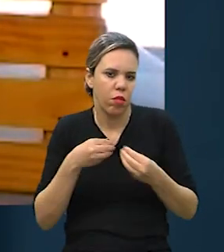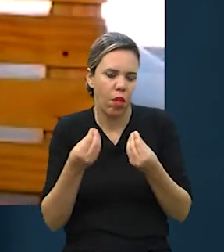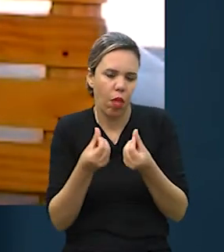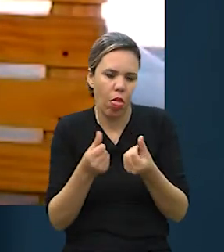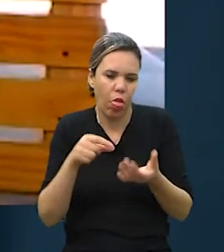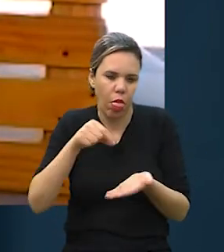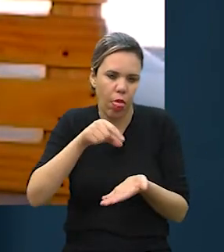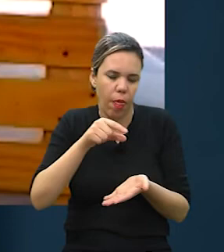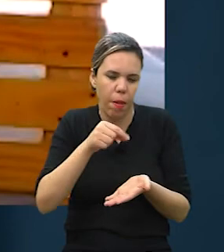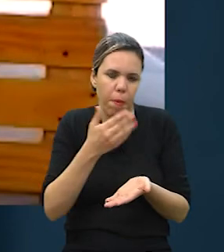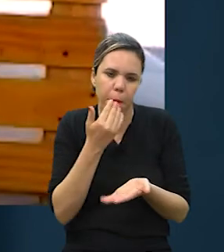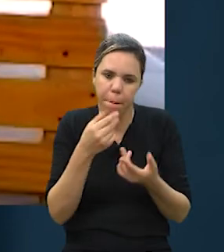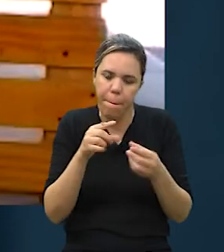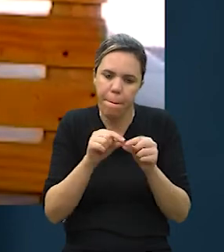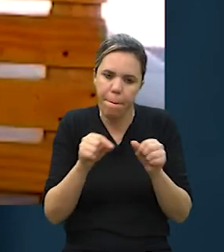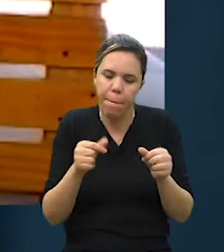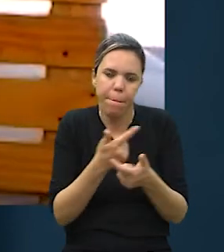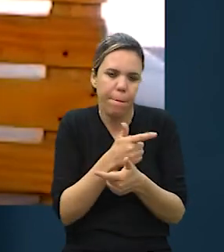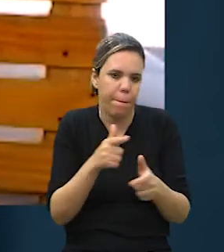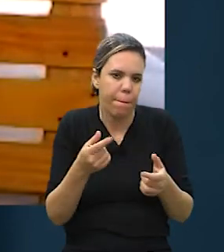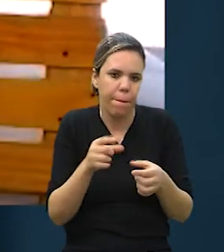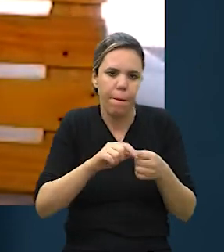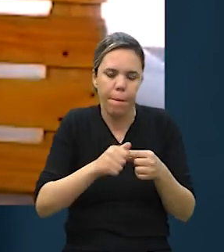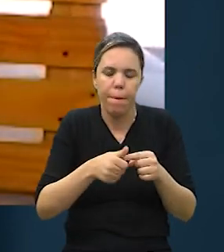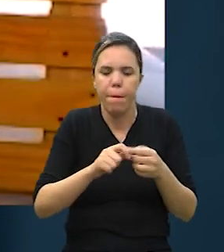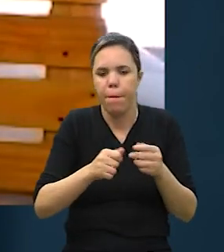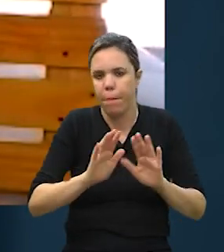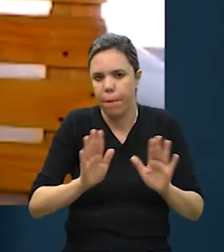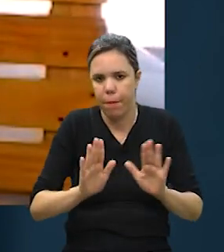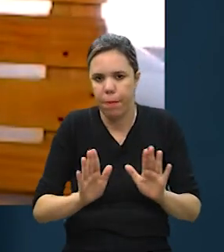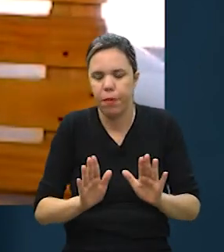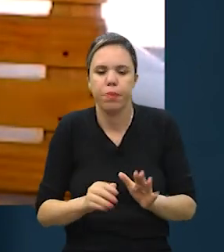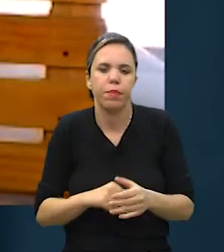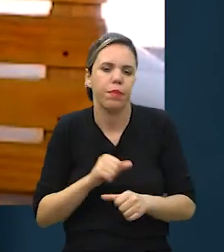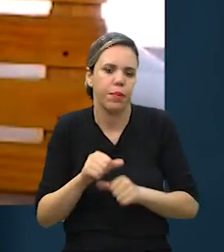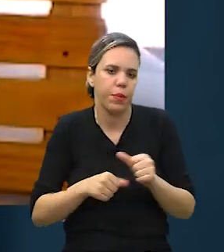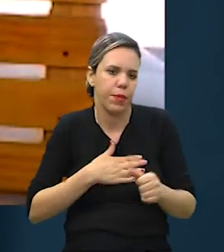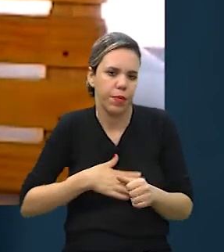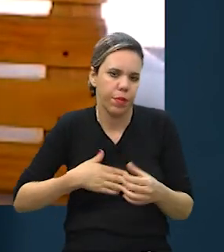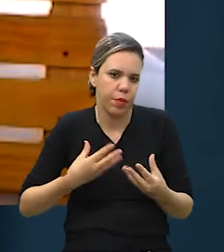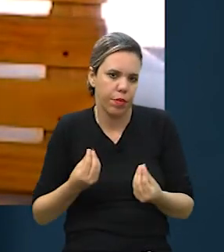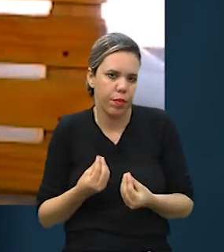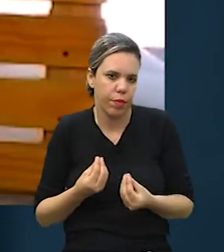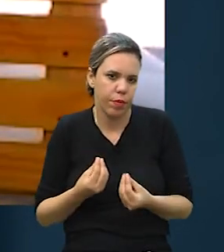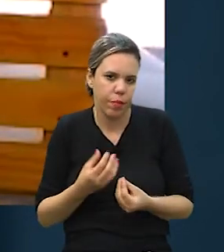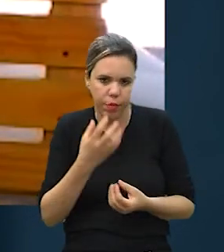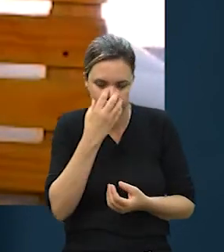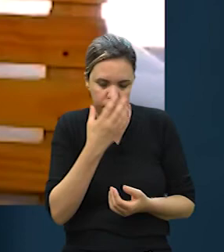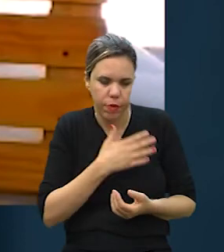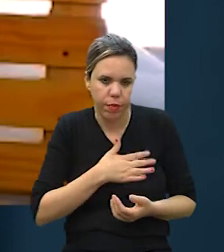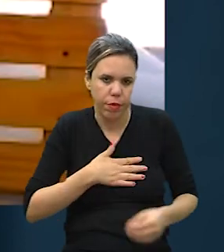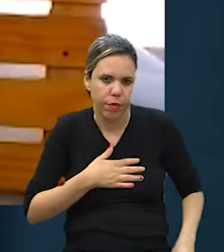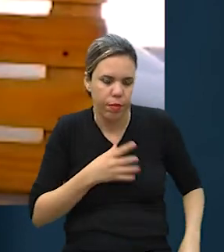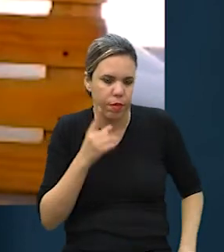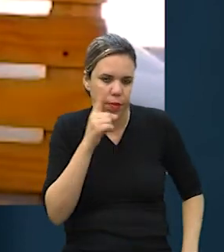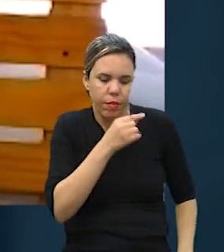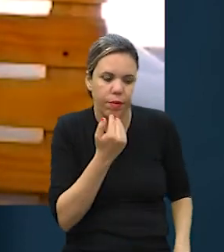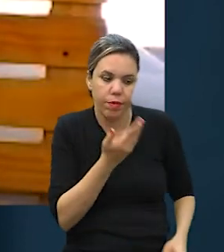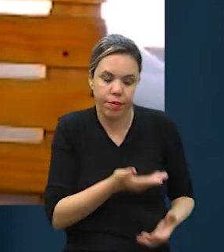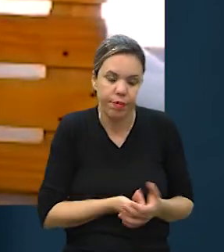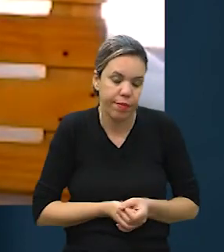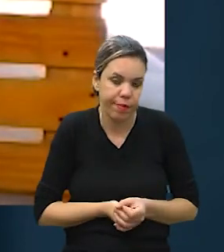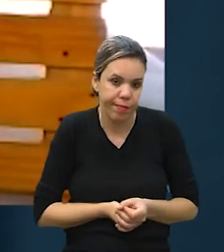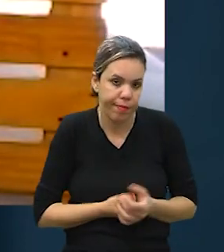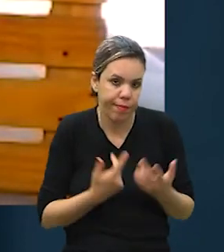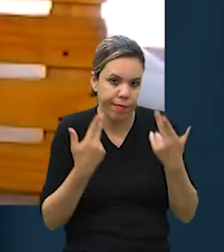mais molhadinha, uma receita mais molhadinha por não ter o grão, eles acabam gostando bastante. Então, aquele cachorro que está difícil de